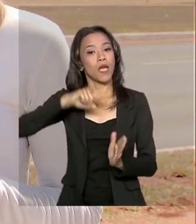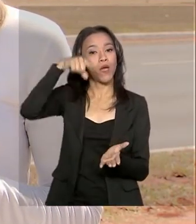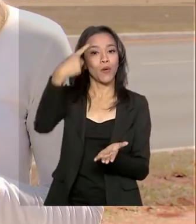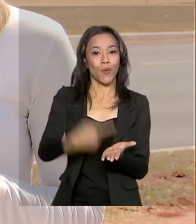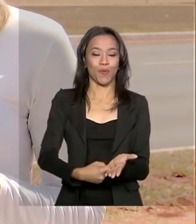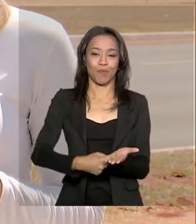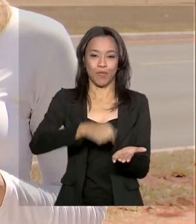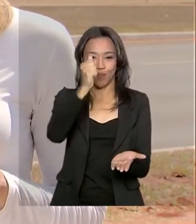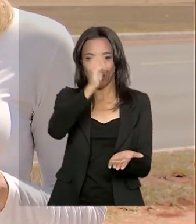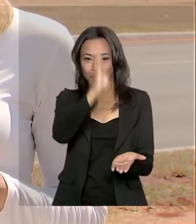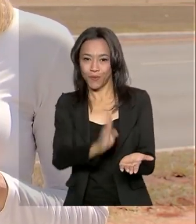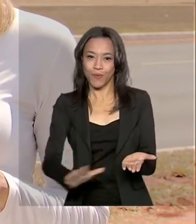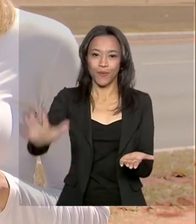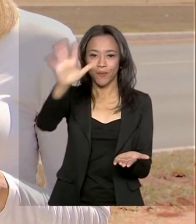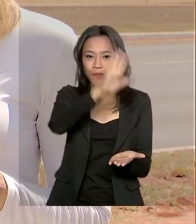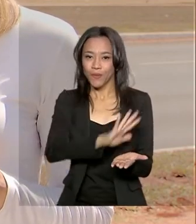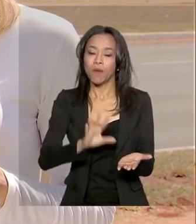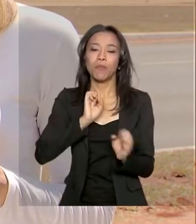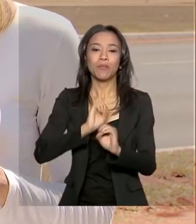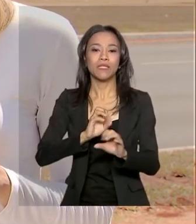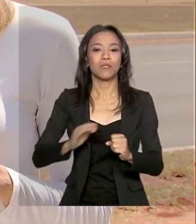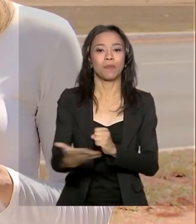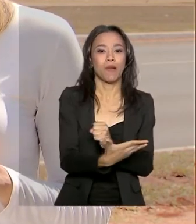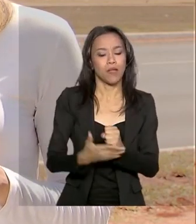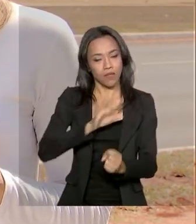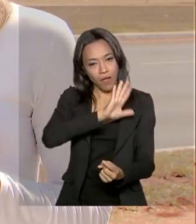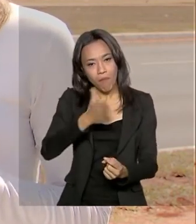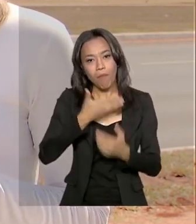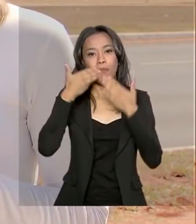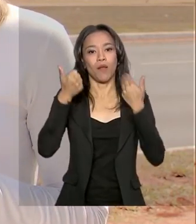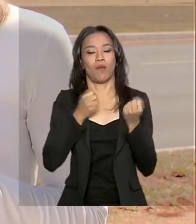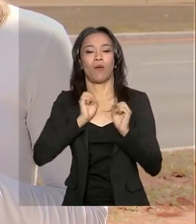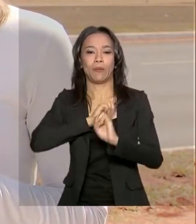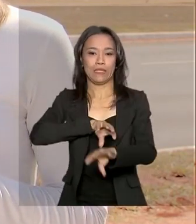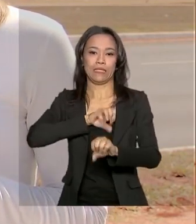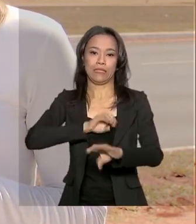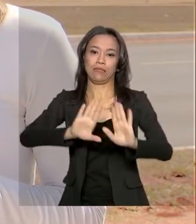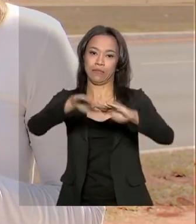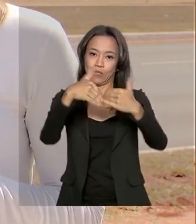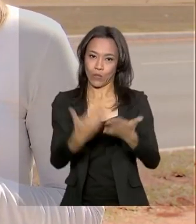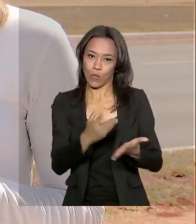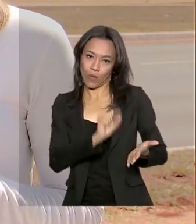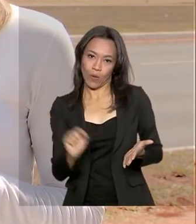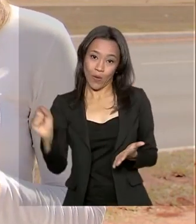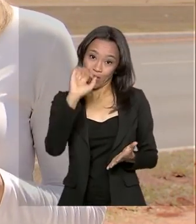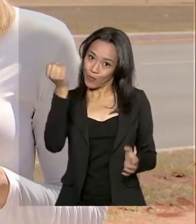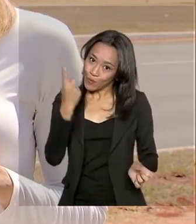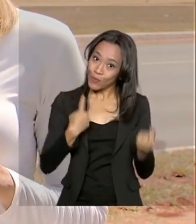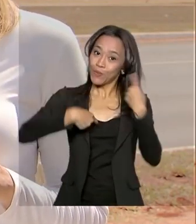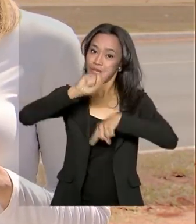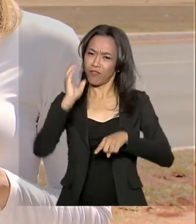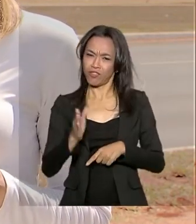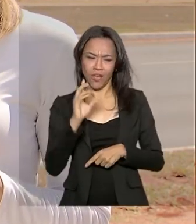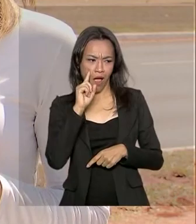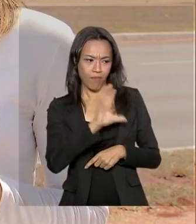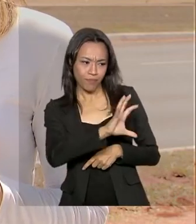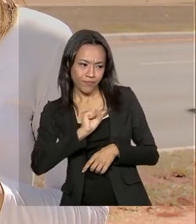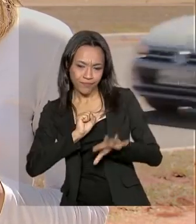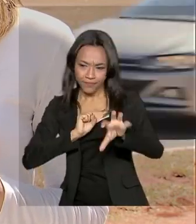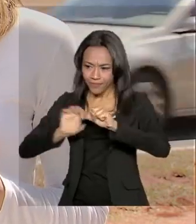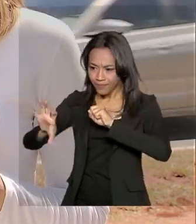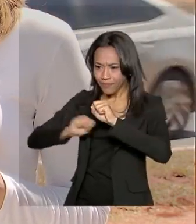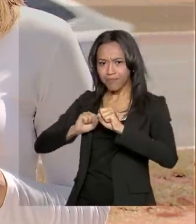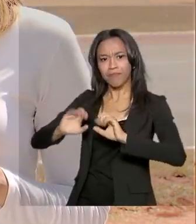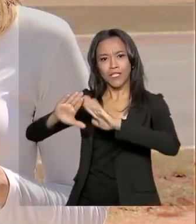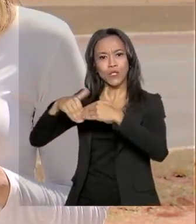nacional pela educação básica, é melhorar a qualidade educacional com base no sucesso já observado nas escolas